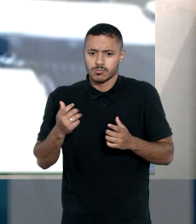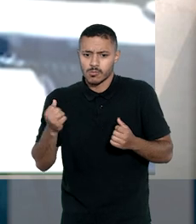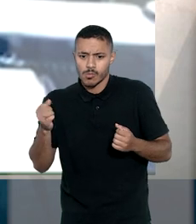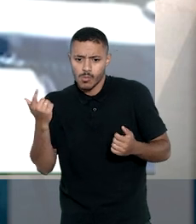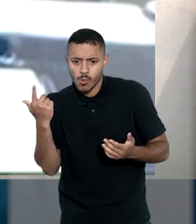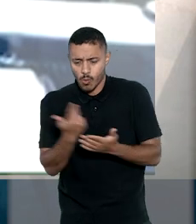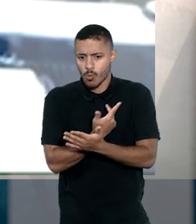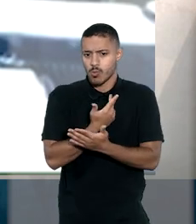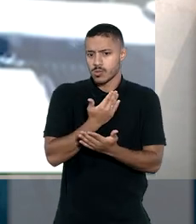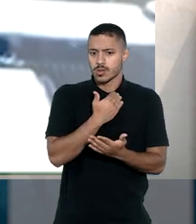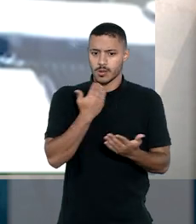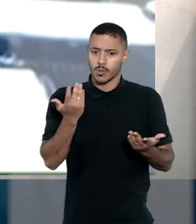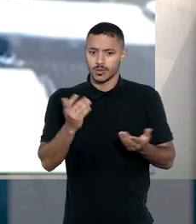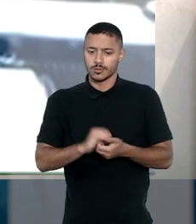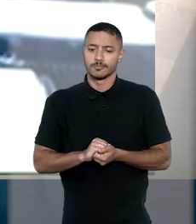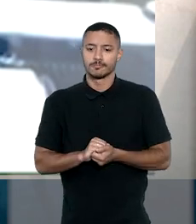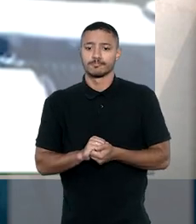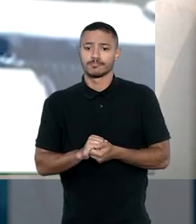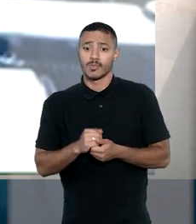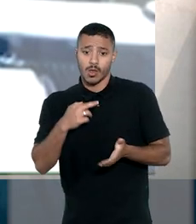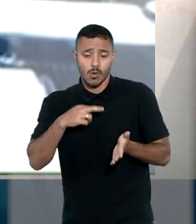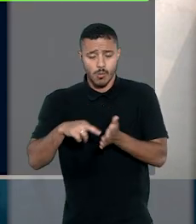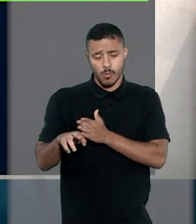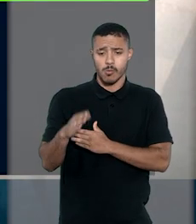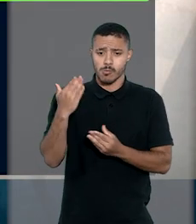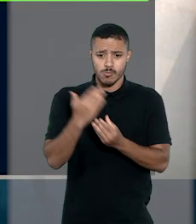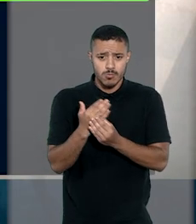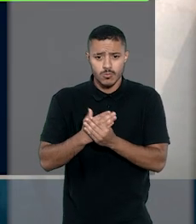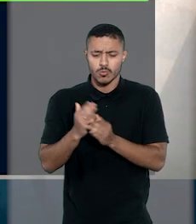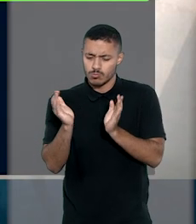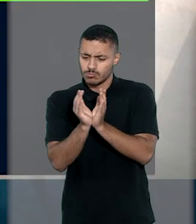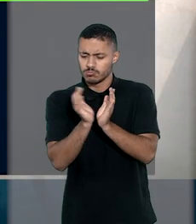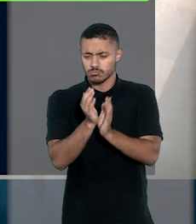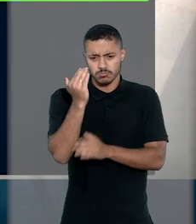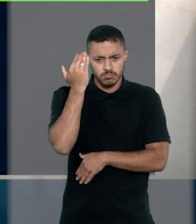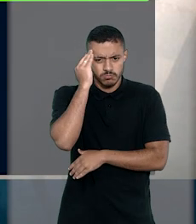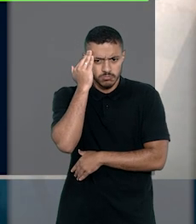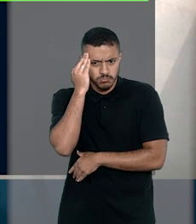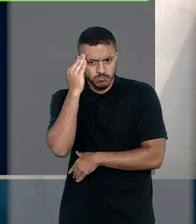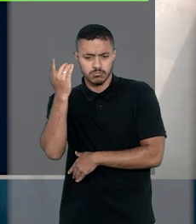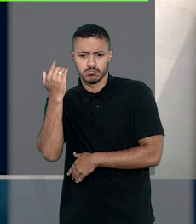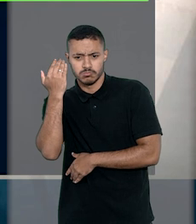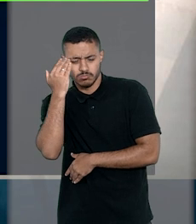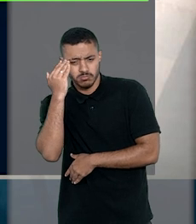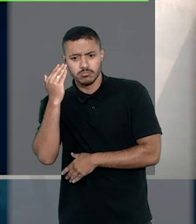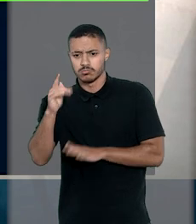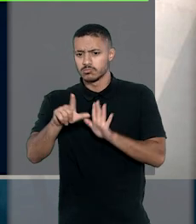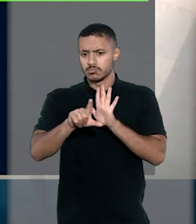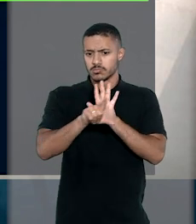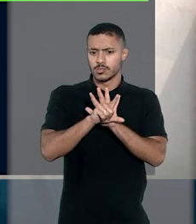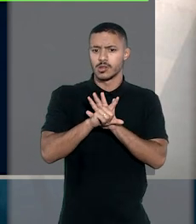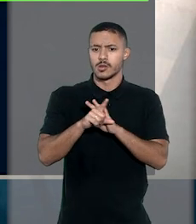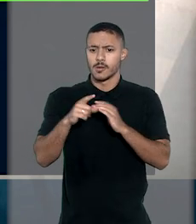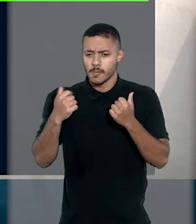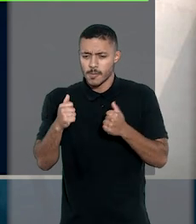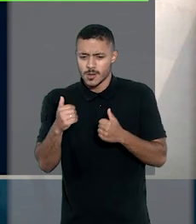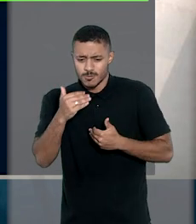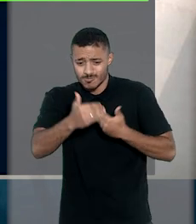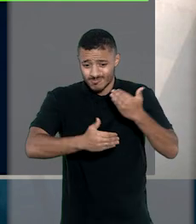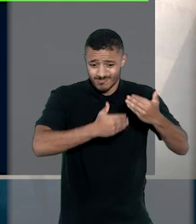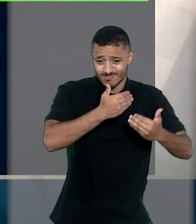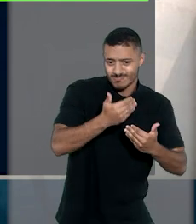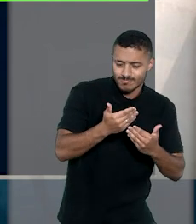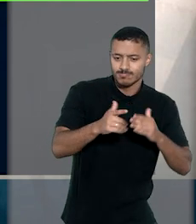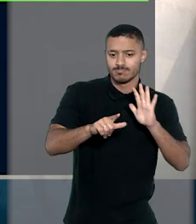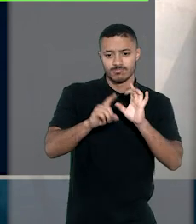não se consume independentemente do motivo. Ao negar o recurso, o colegiado entendeu que a interpretação do Código Legal